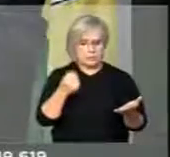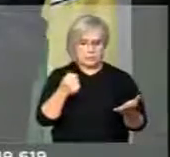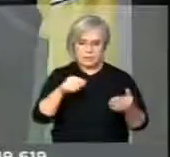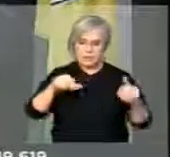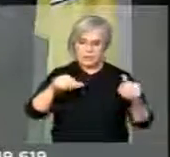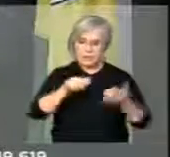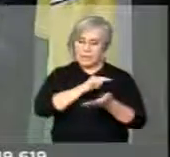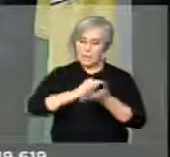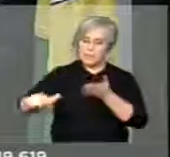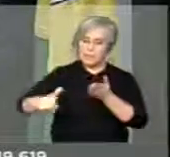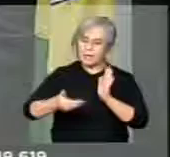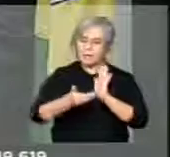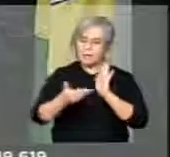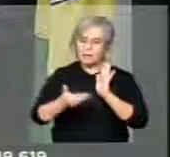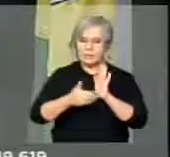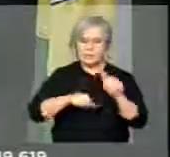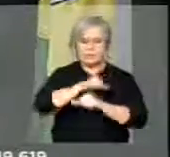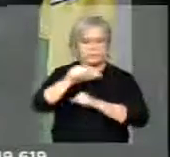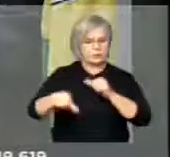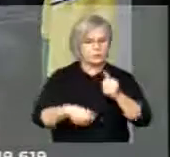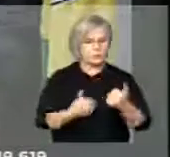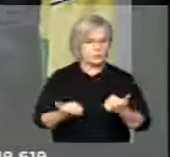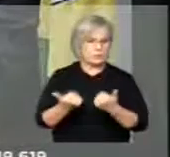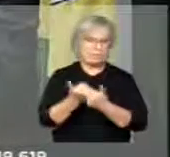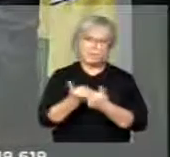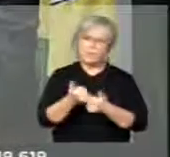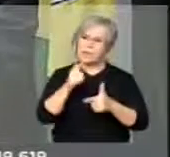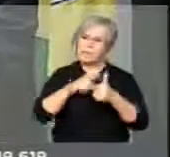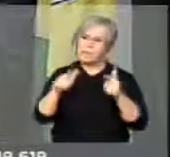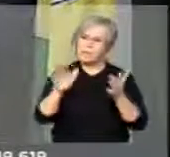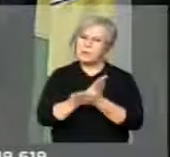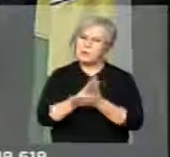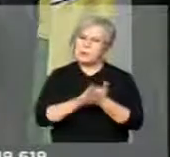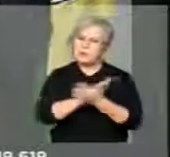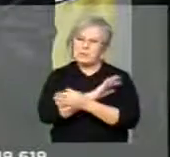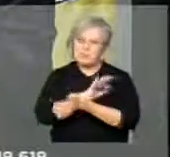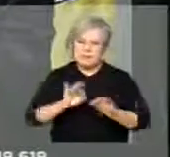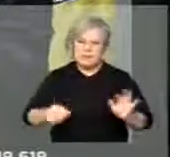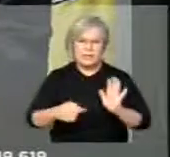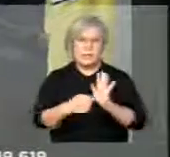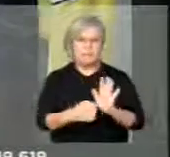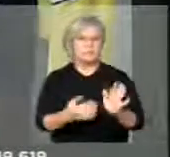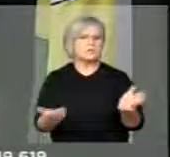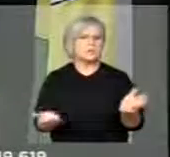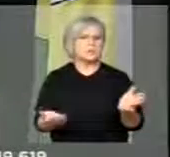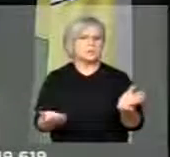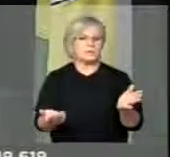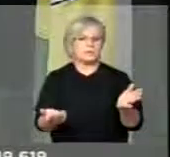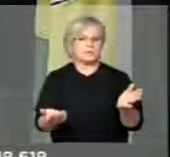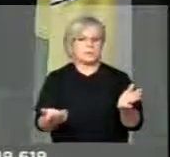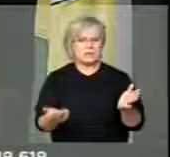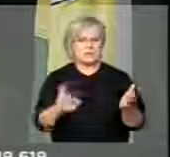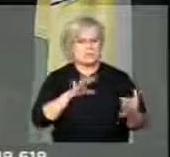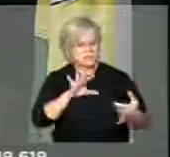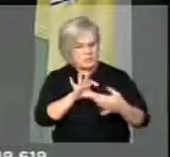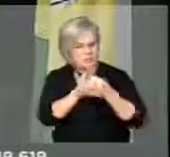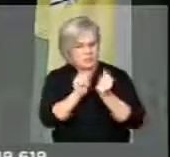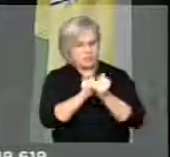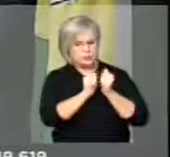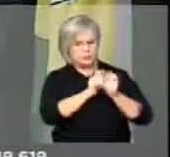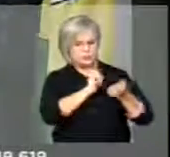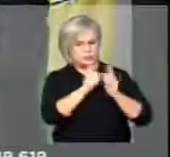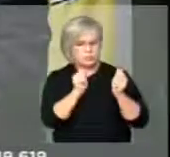trilhos, nós temos que botar uma Câmara forte, uma Câmara que não tenha esses problemas, não apareça, que seja parceira do Executivo, seja parceira do